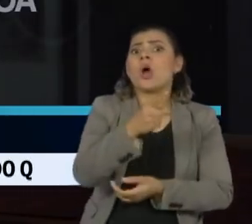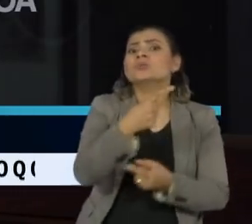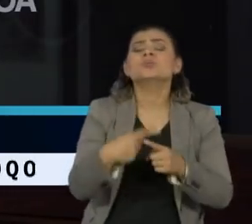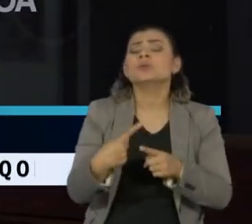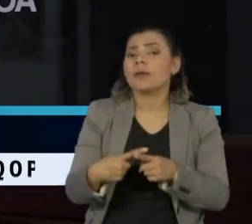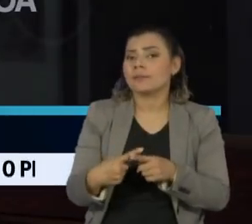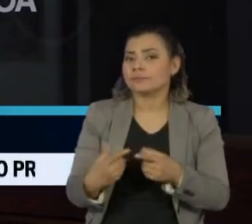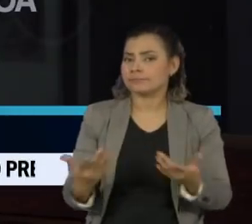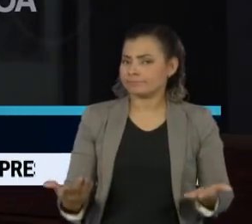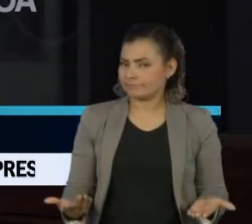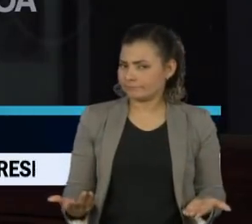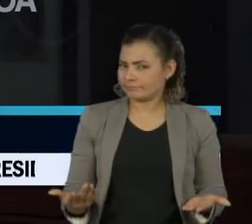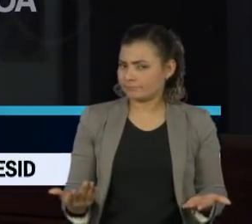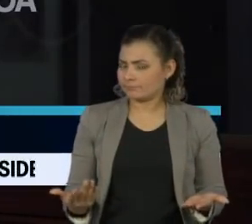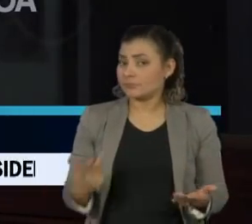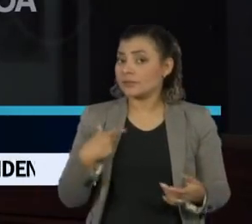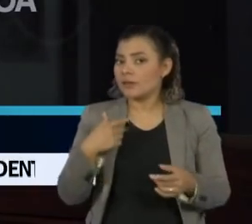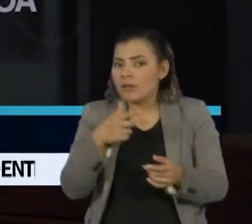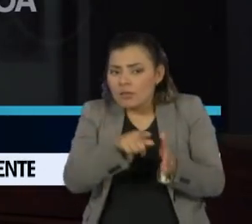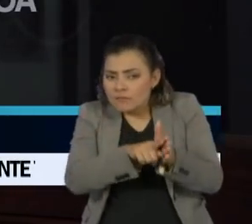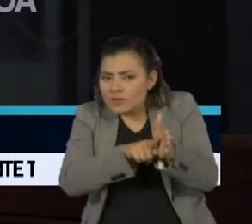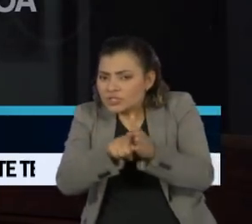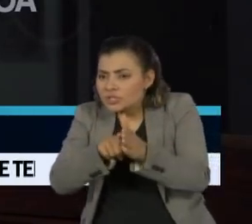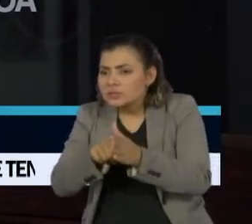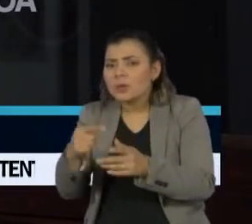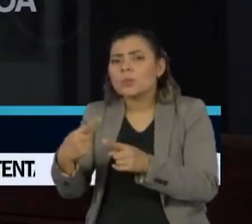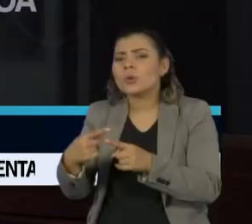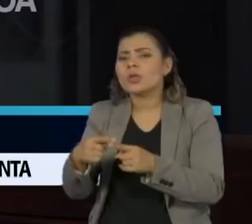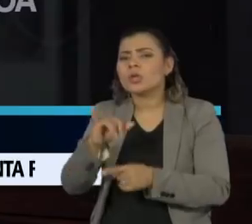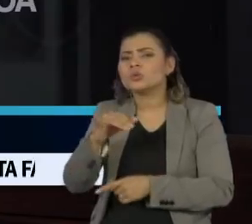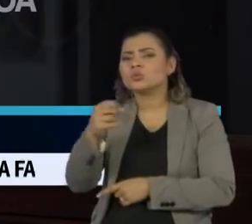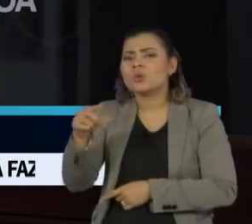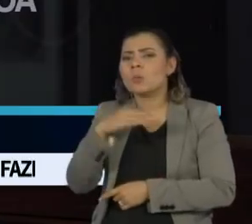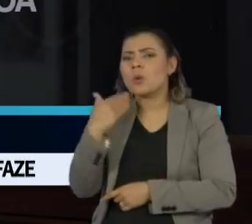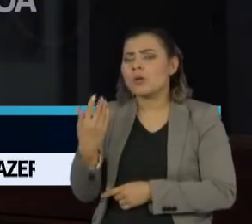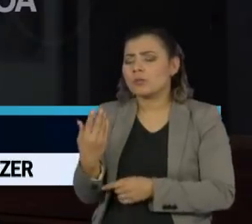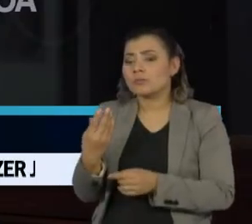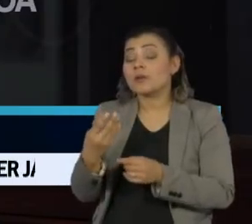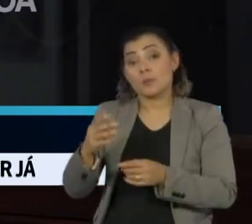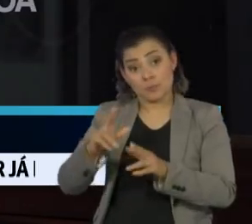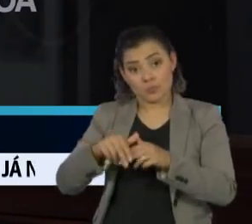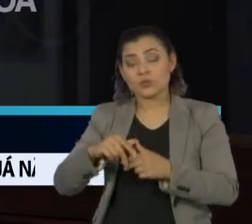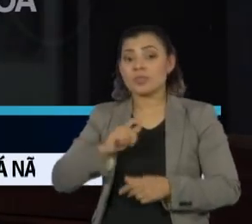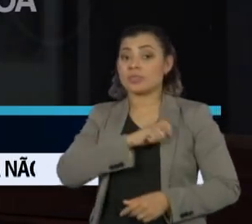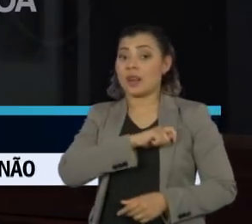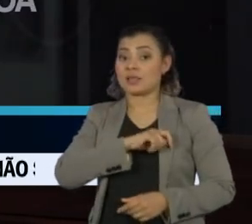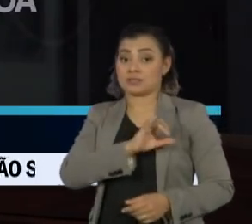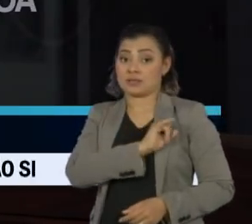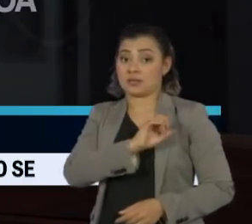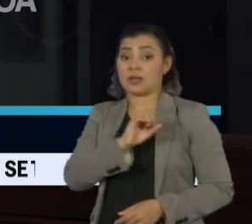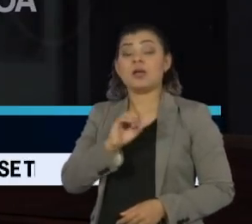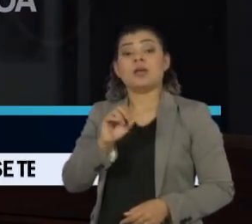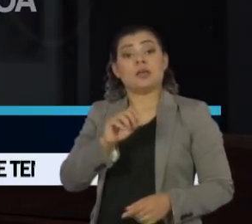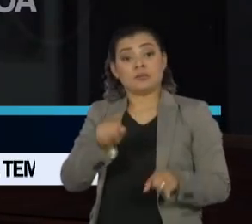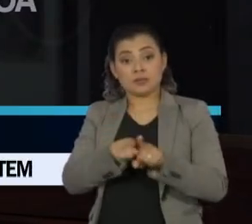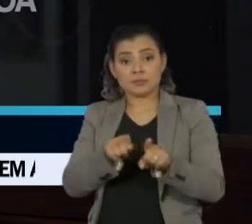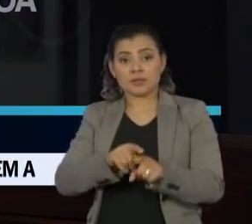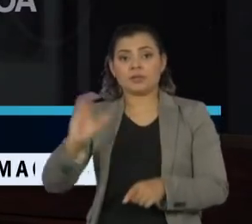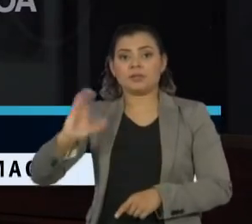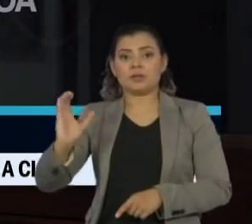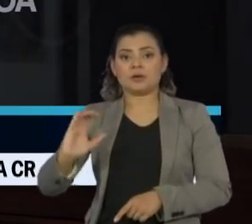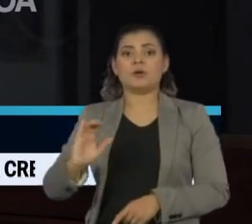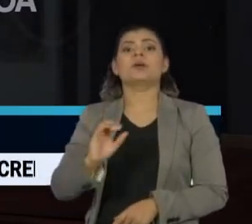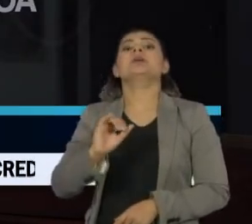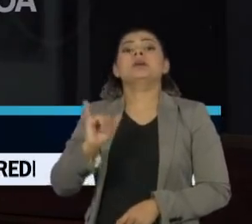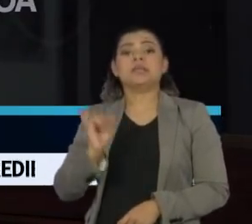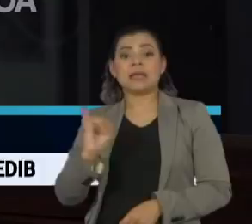detalhes da operação que resultou na morte de João Pedro, a Delegacia de Homicídios de Niterói e Taboraí em São Gonçalo passou o